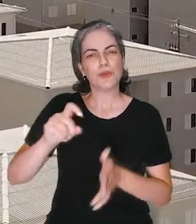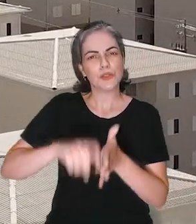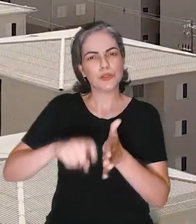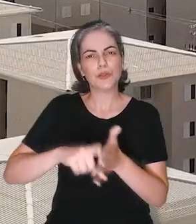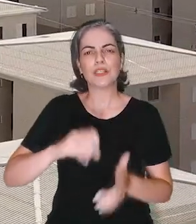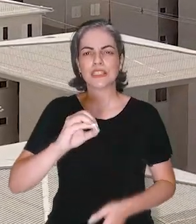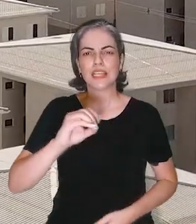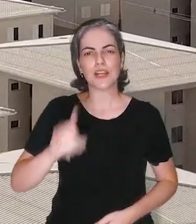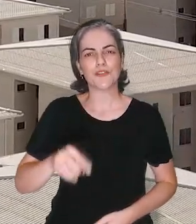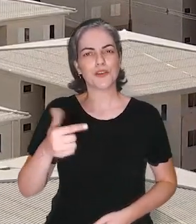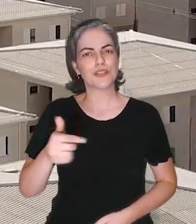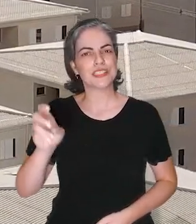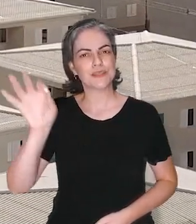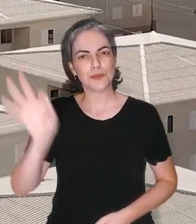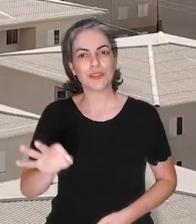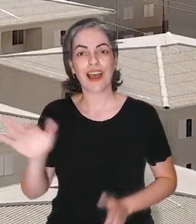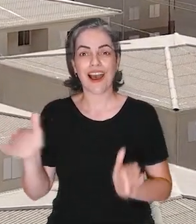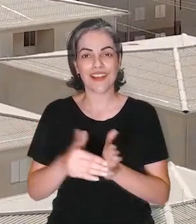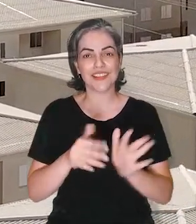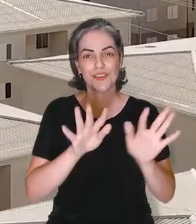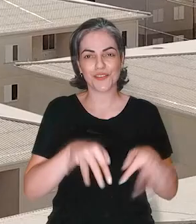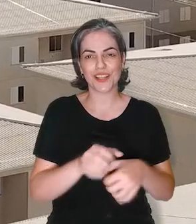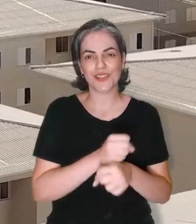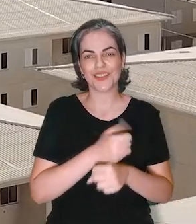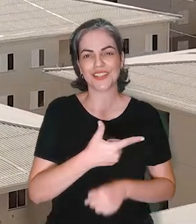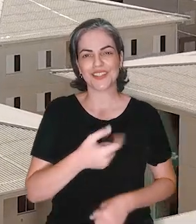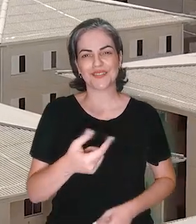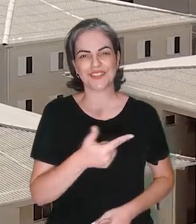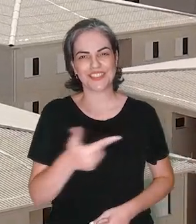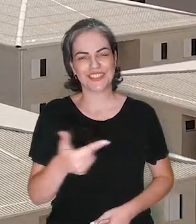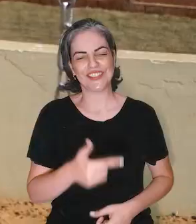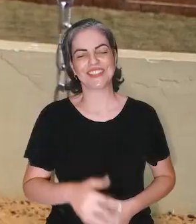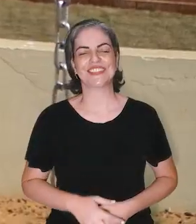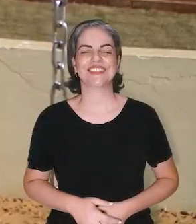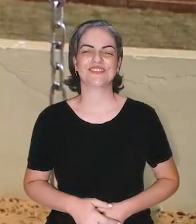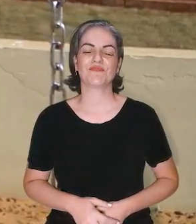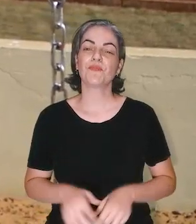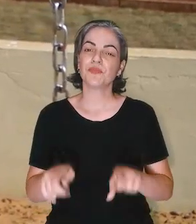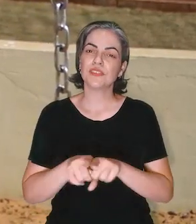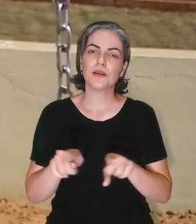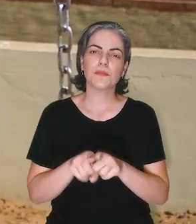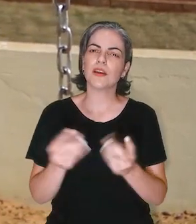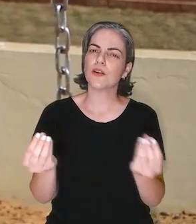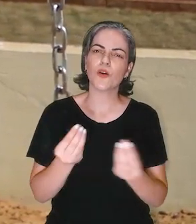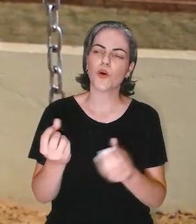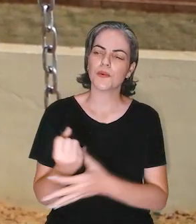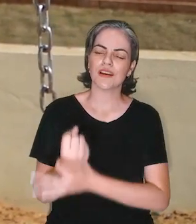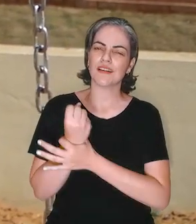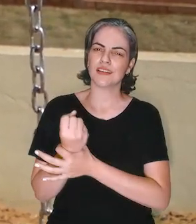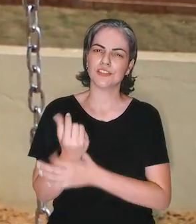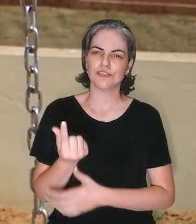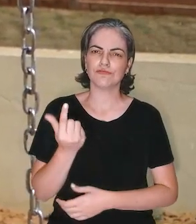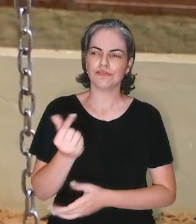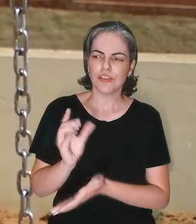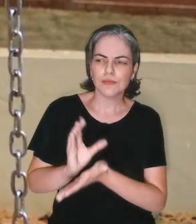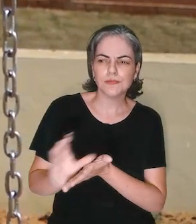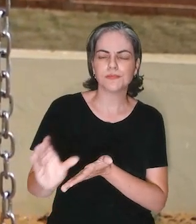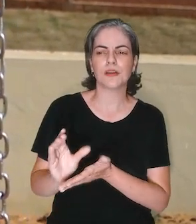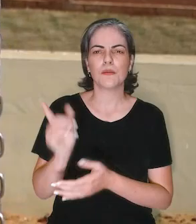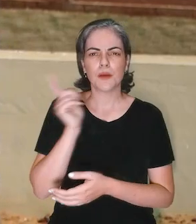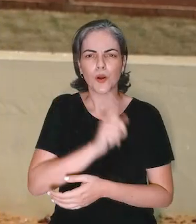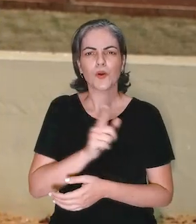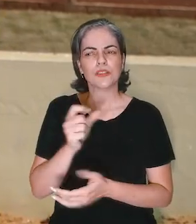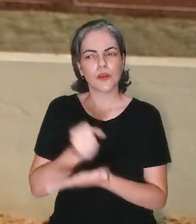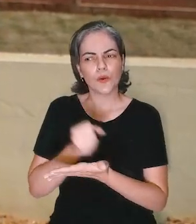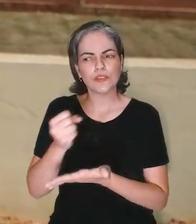,5% até o final de 2022. Além disso, para garantir recursos suficientes para atender às